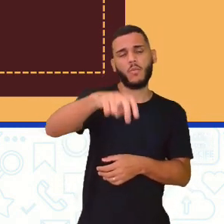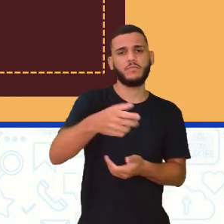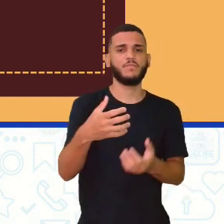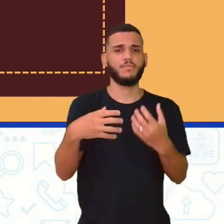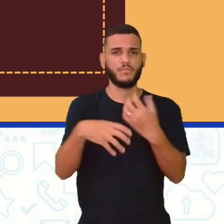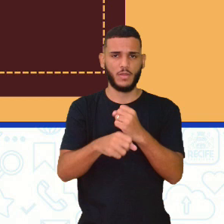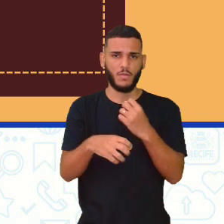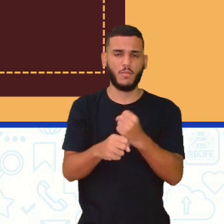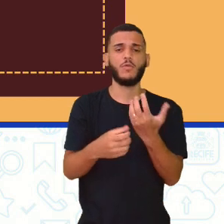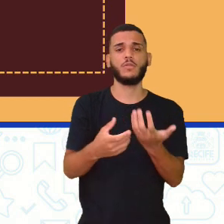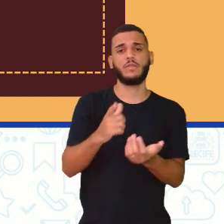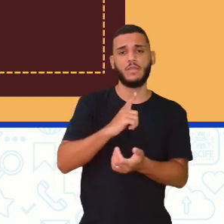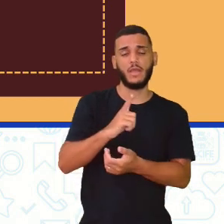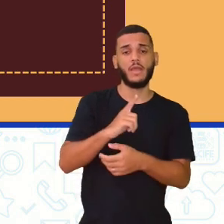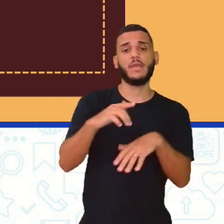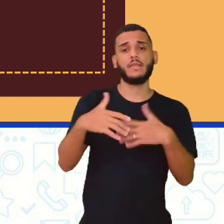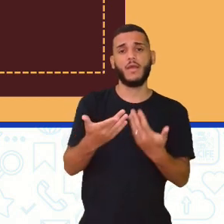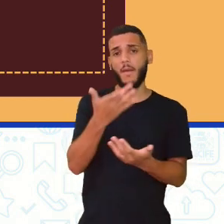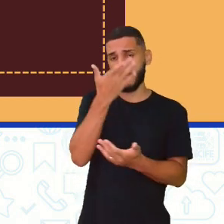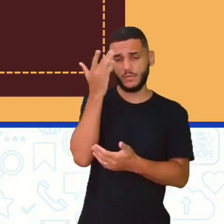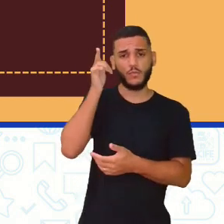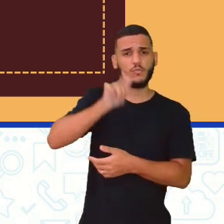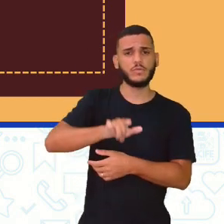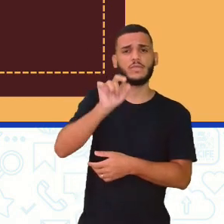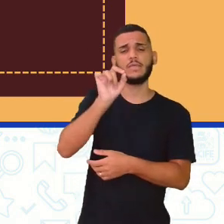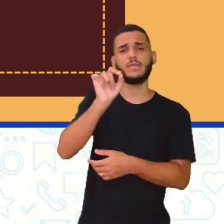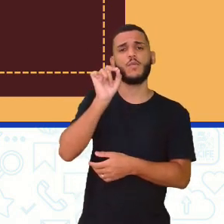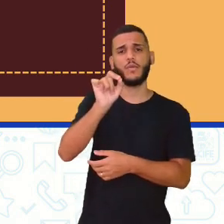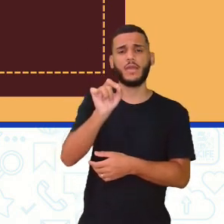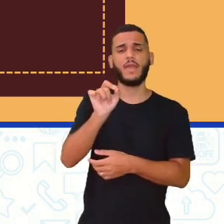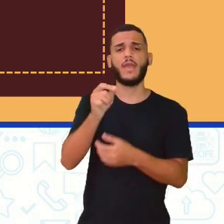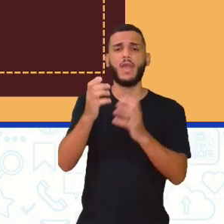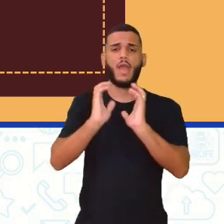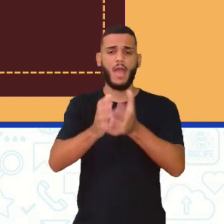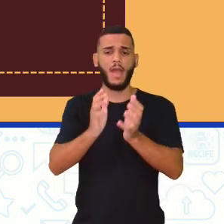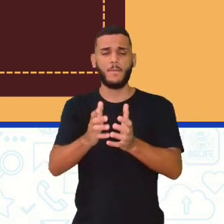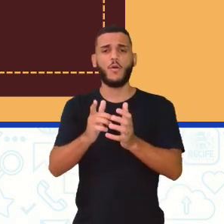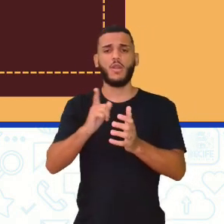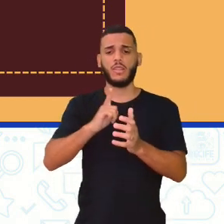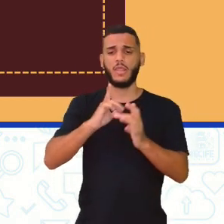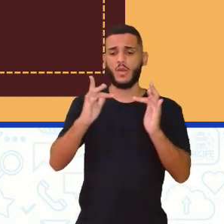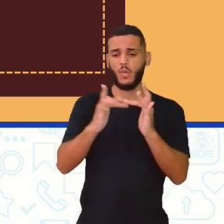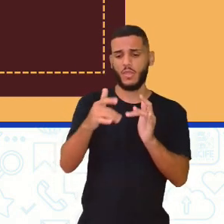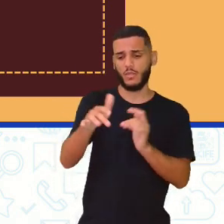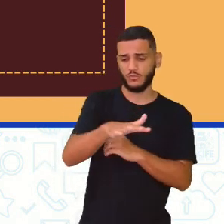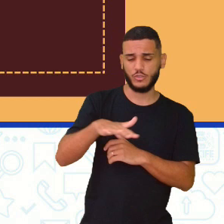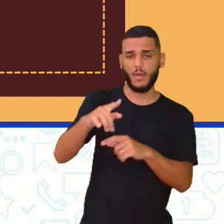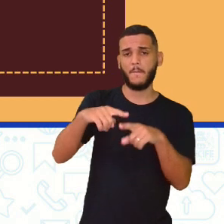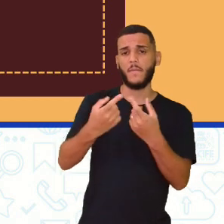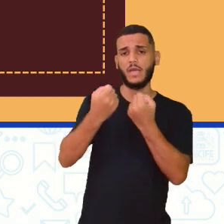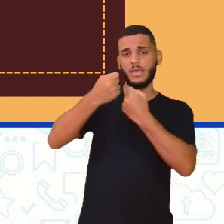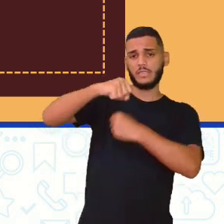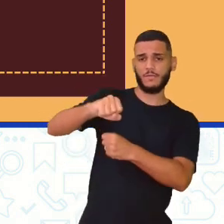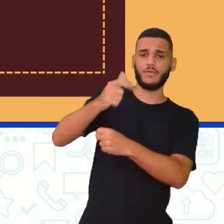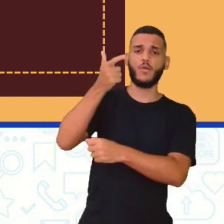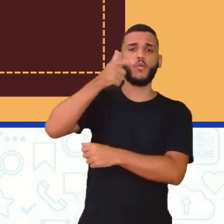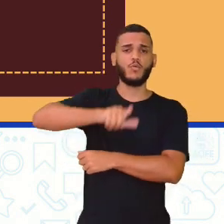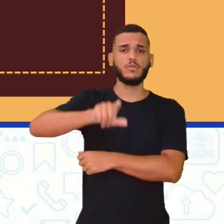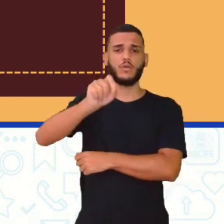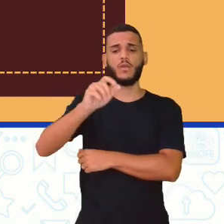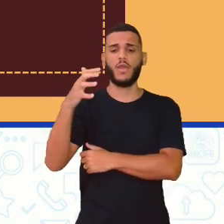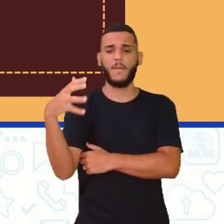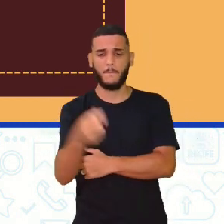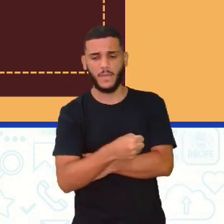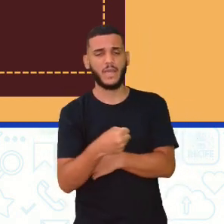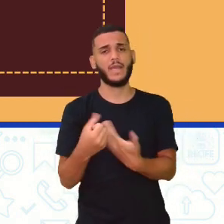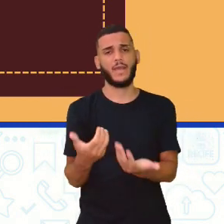Então, quando a pessoa recupera, né? A bola bateu no chão, mas a defesa foi lá e conseguiu pegar. Então, eles vão tentar passar a